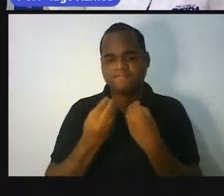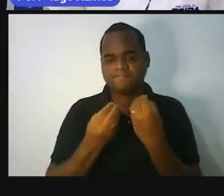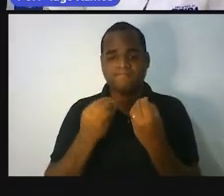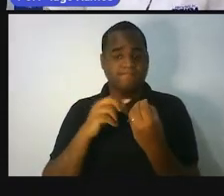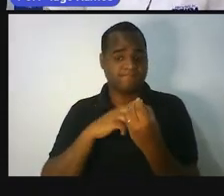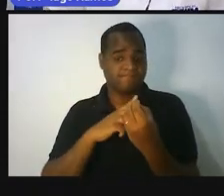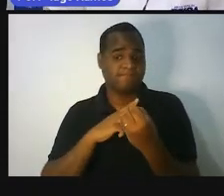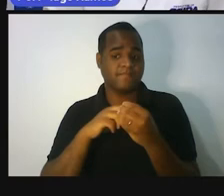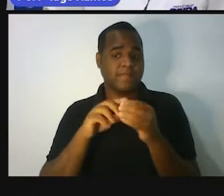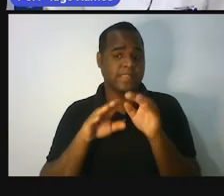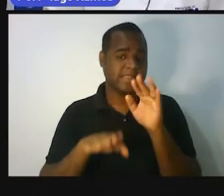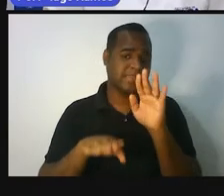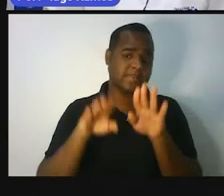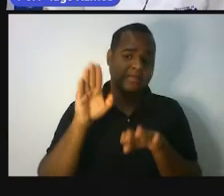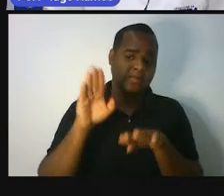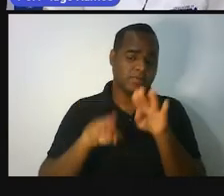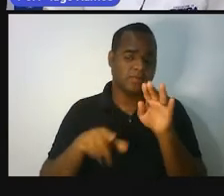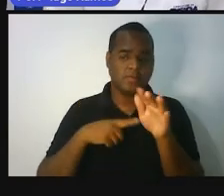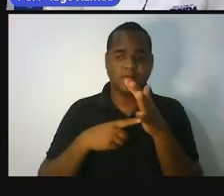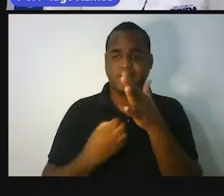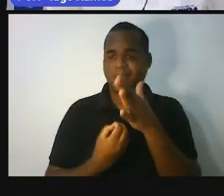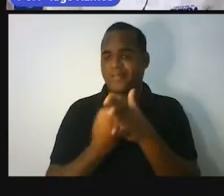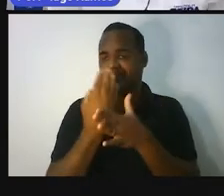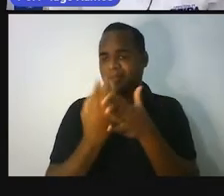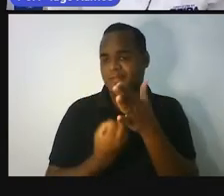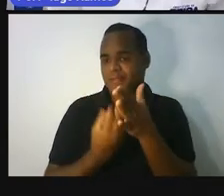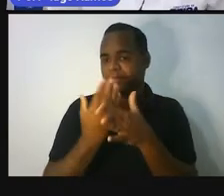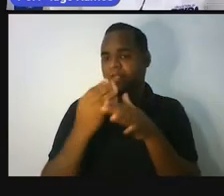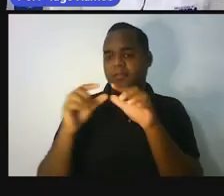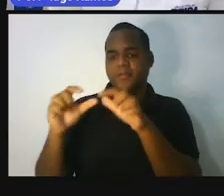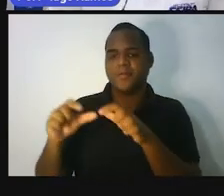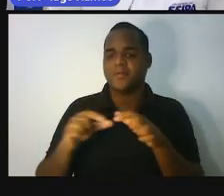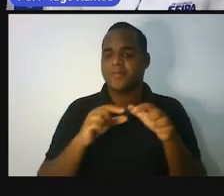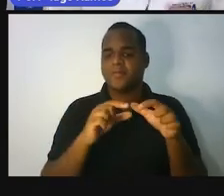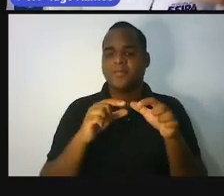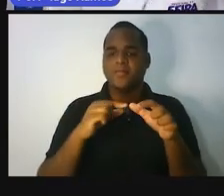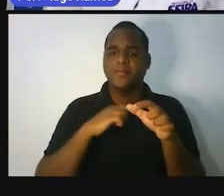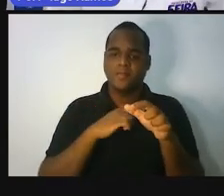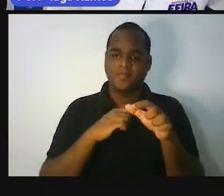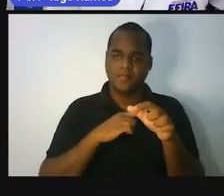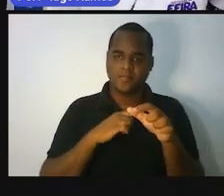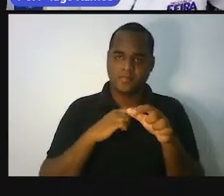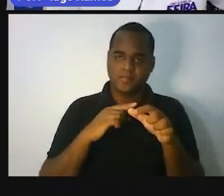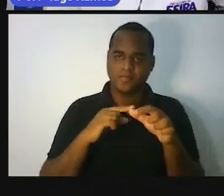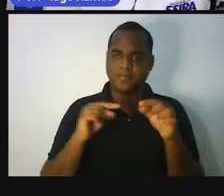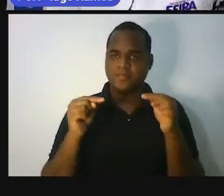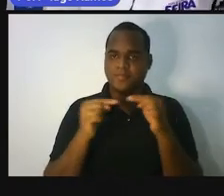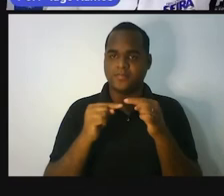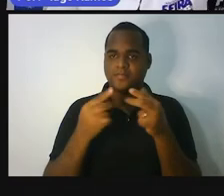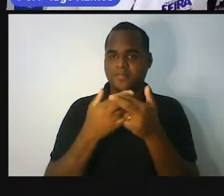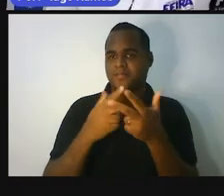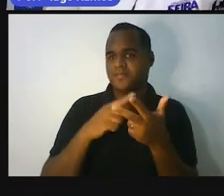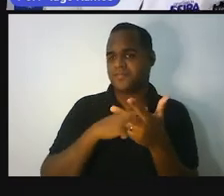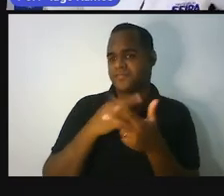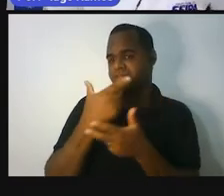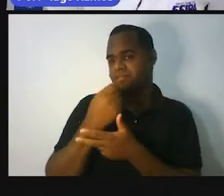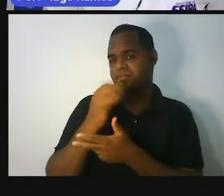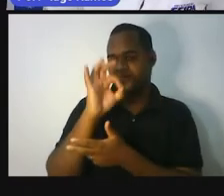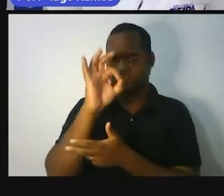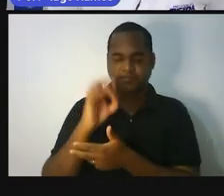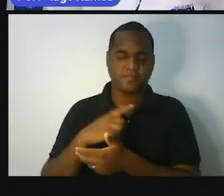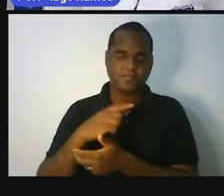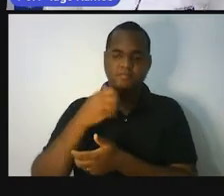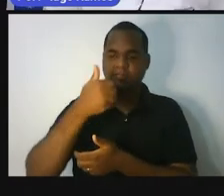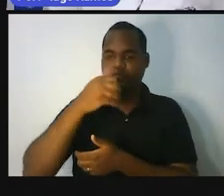tem vezes que aparece aí em algum lugar, tipo assim, vinte por cento de cem,